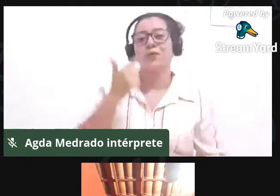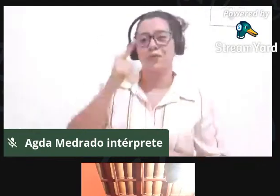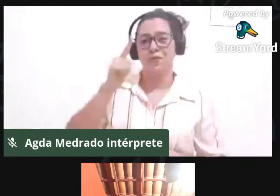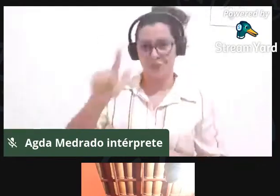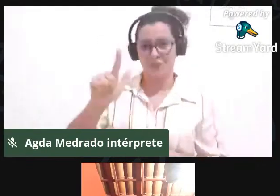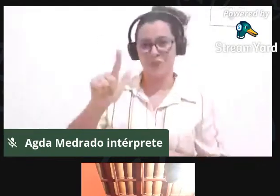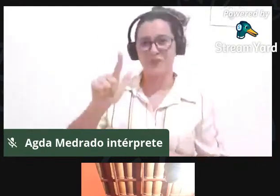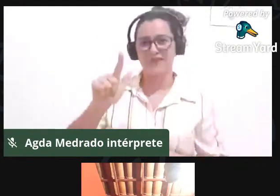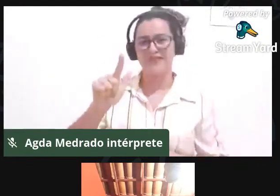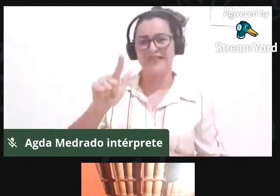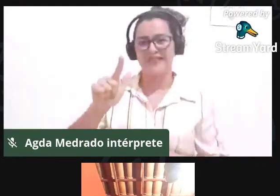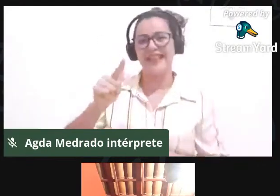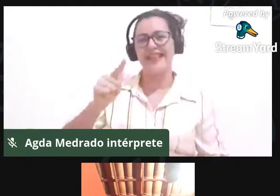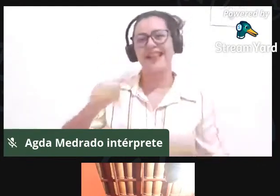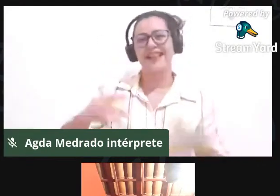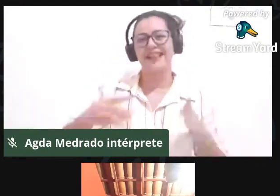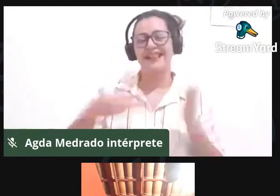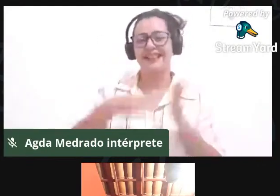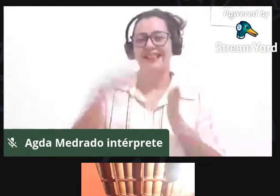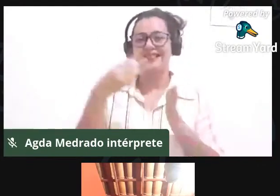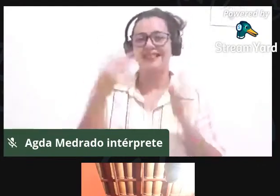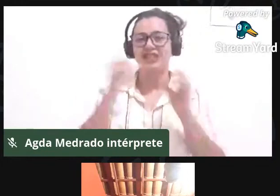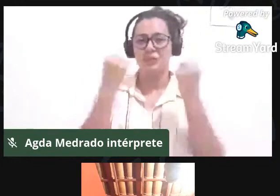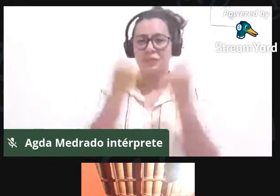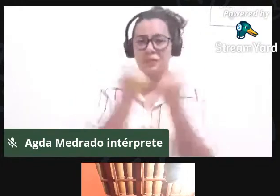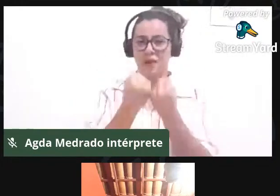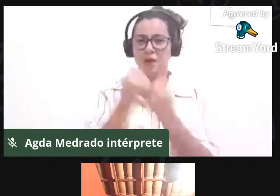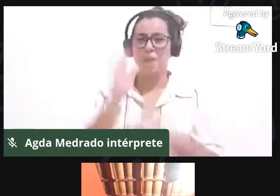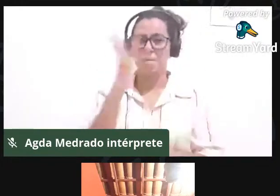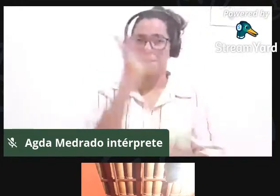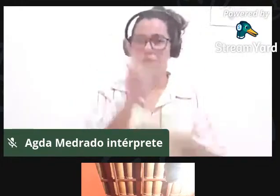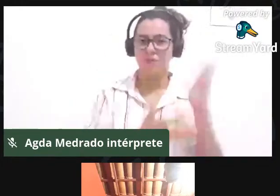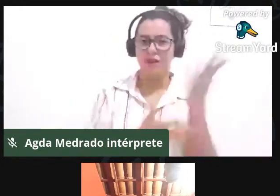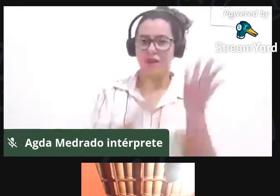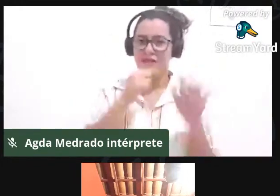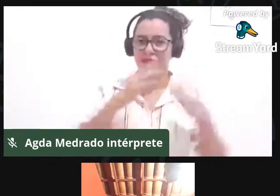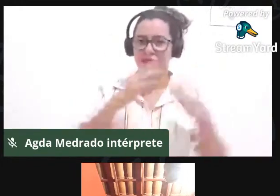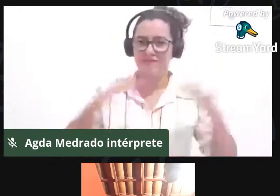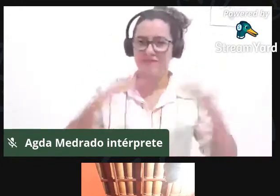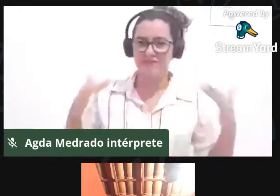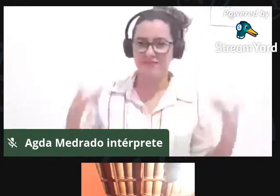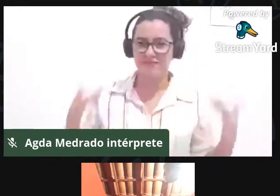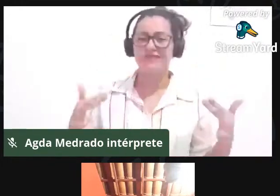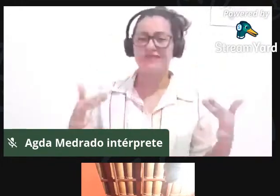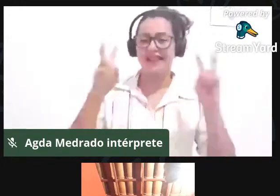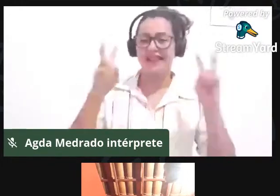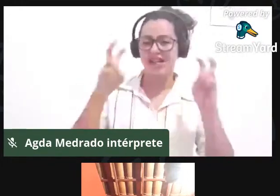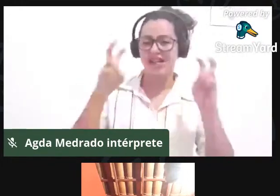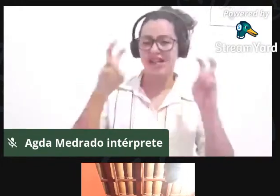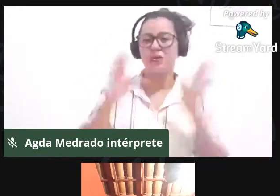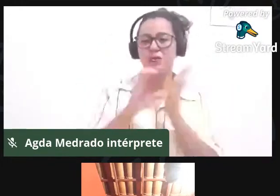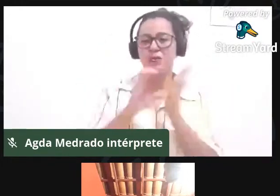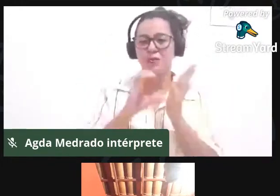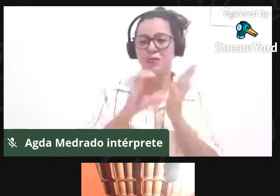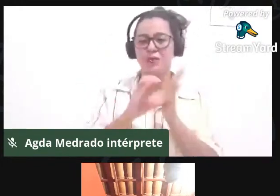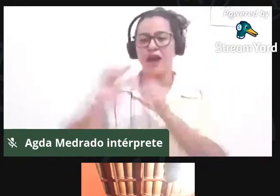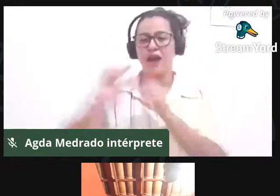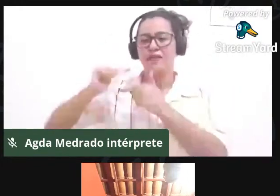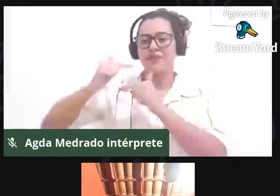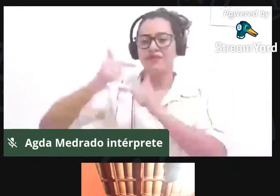seminário de meio ambiente, na mesa de hoje, que tem como título Comunidades Tradicionais, Políticas Públicas e Meio Ambiente.